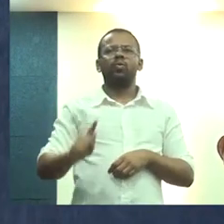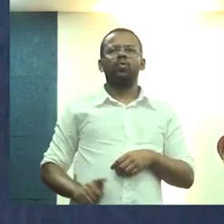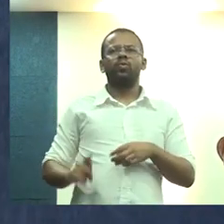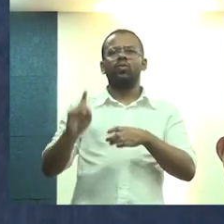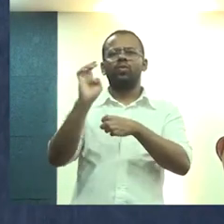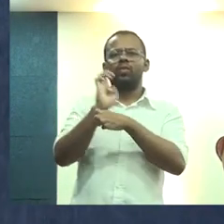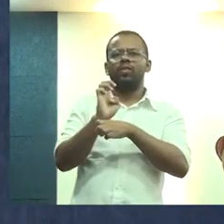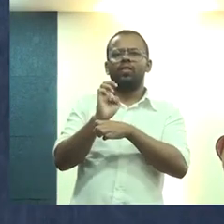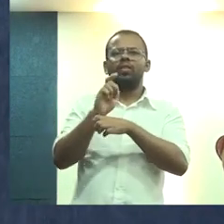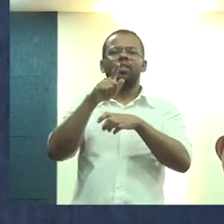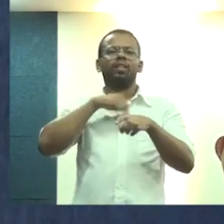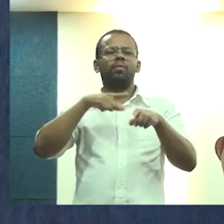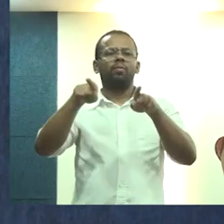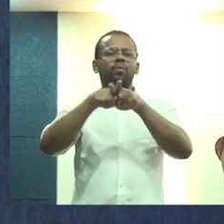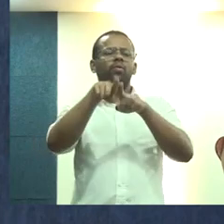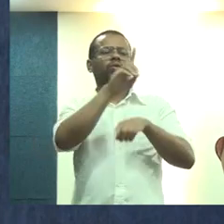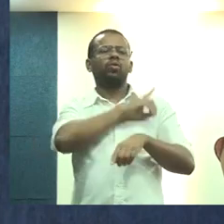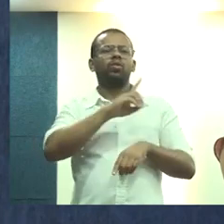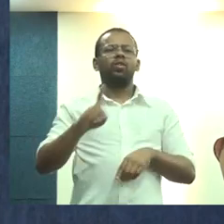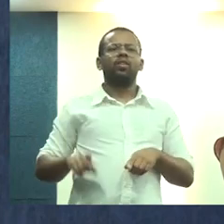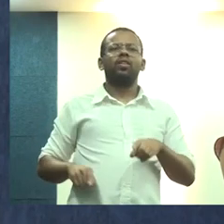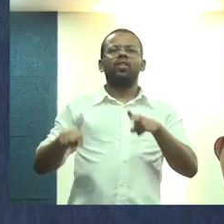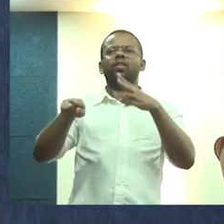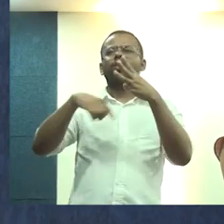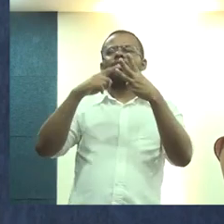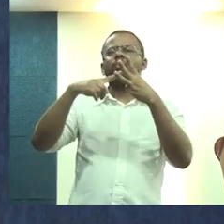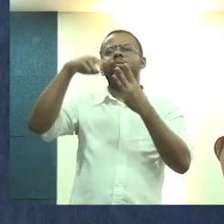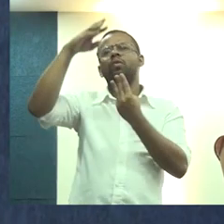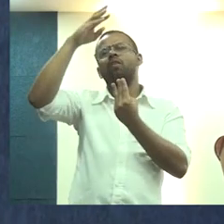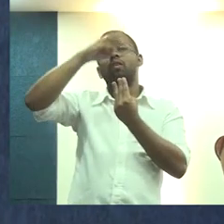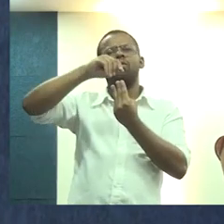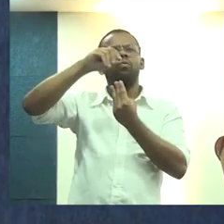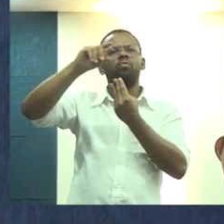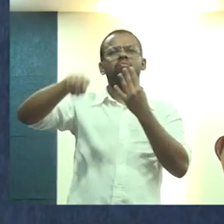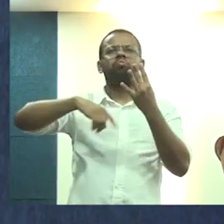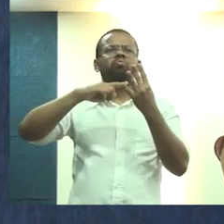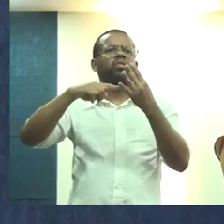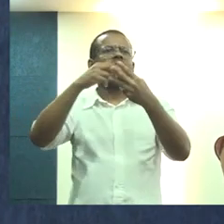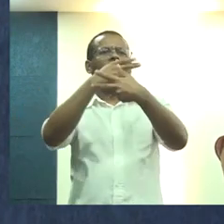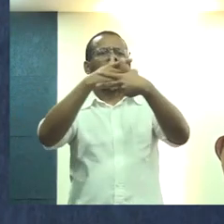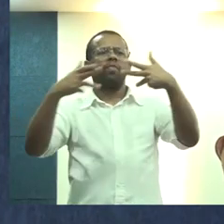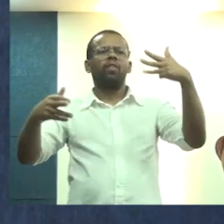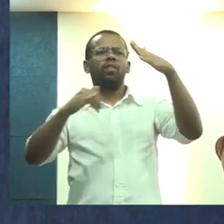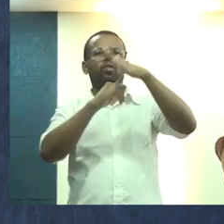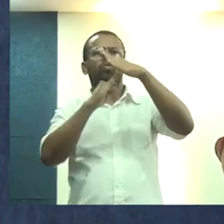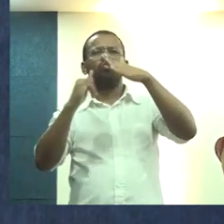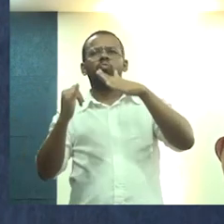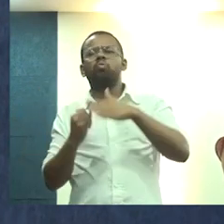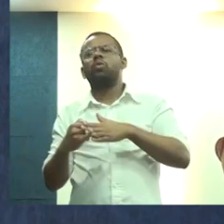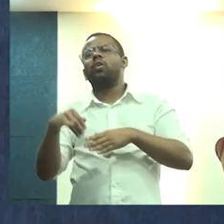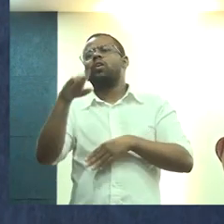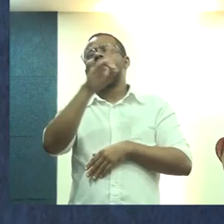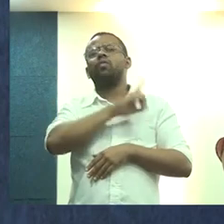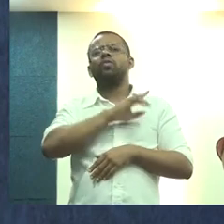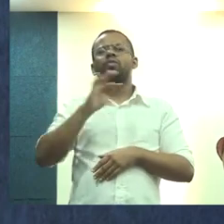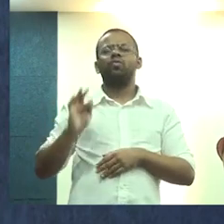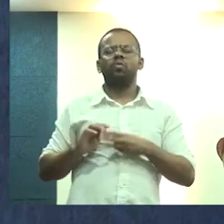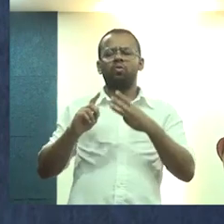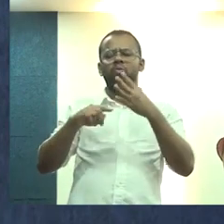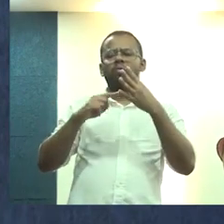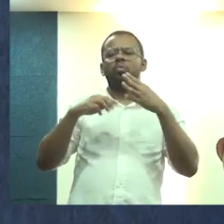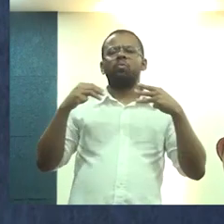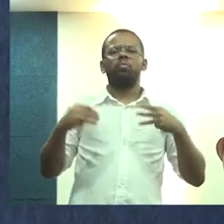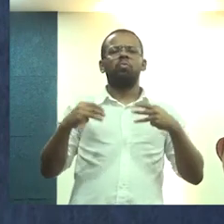Estado, nossos parlamentares, a universidade, movimentos sociais, as várias entidades, Defensoria Pública, Ministério